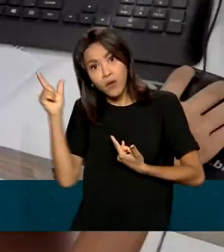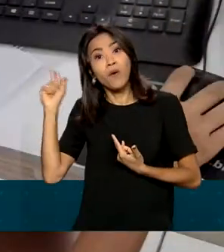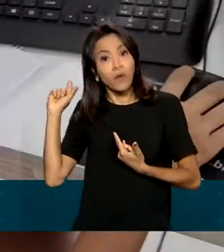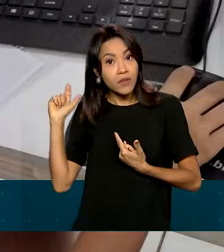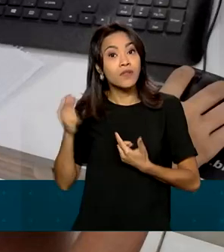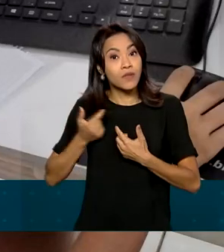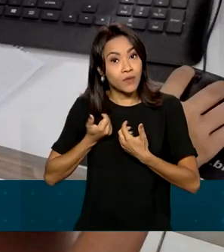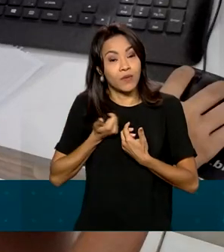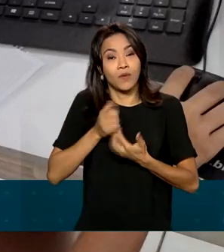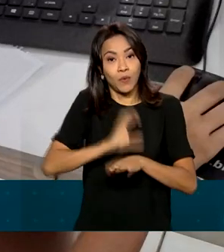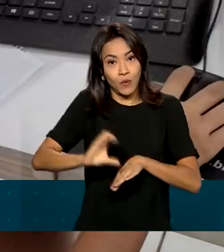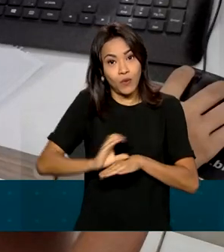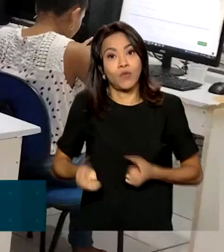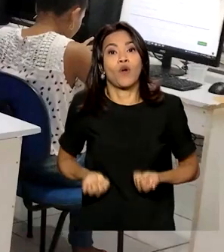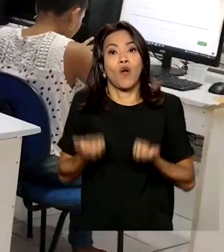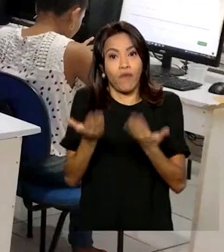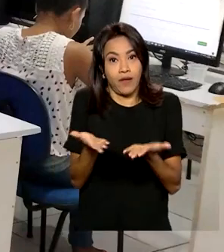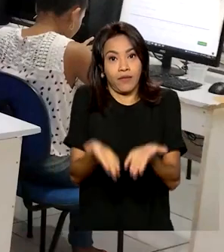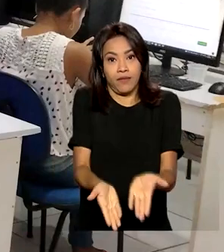ofertados aqui.